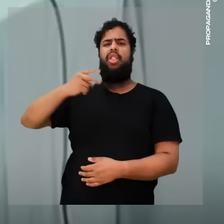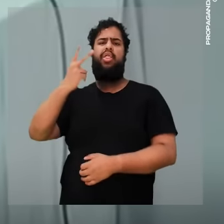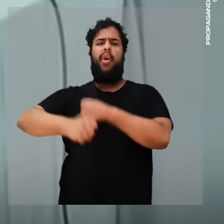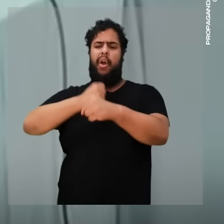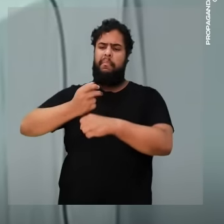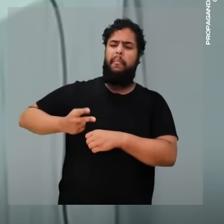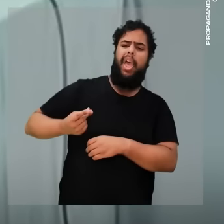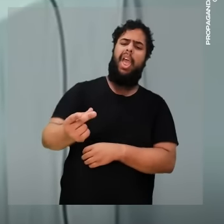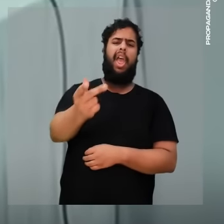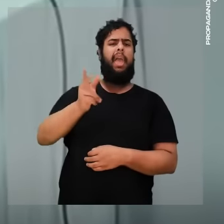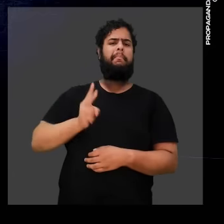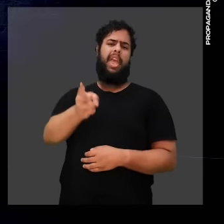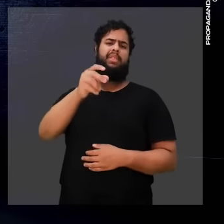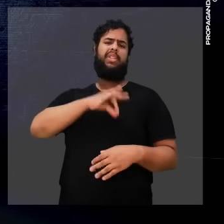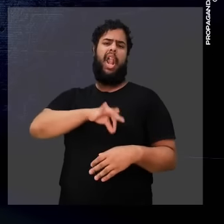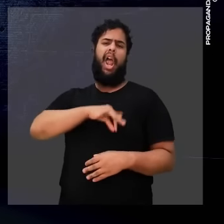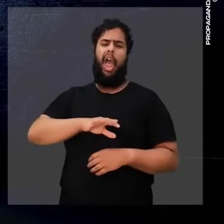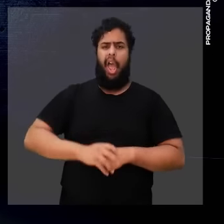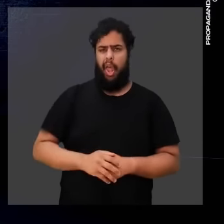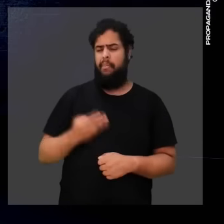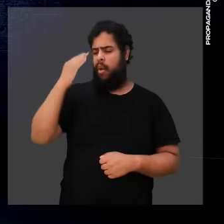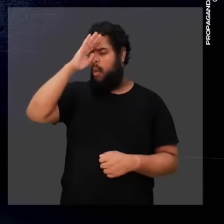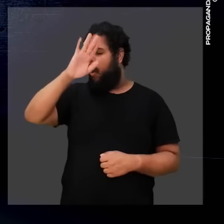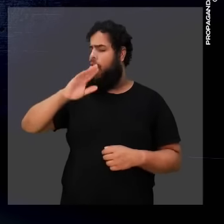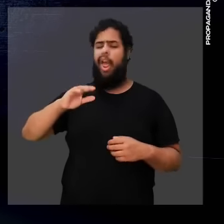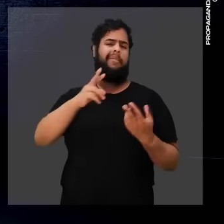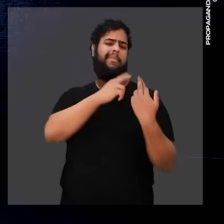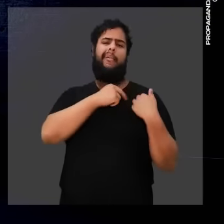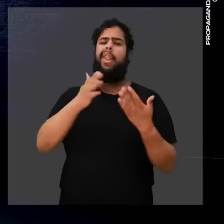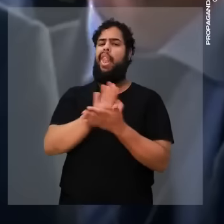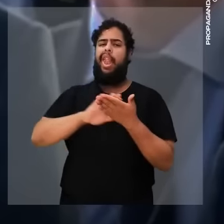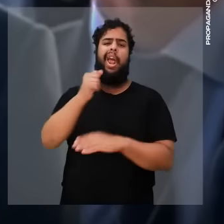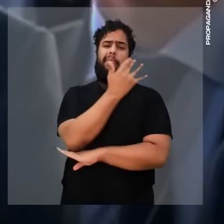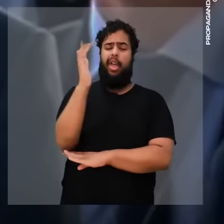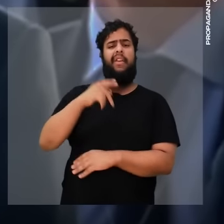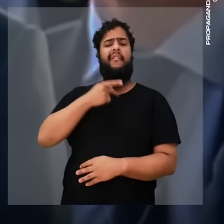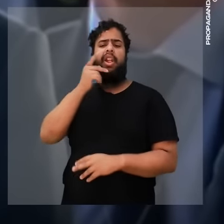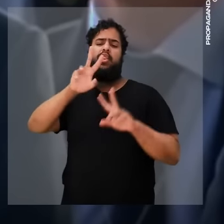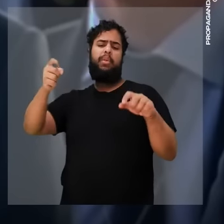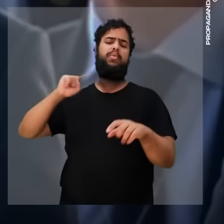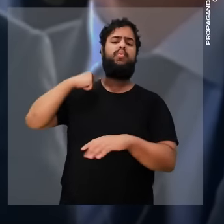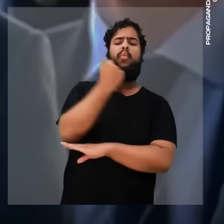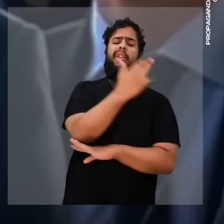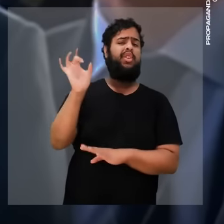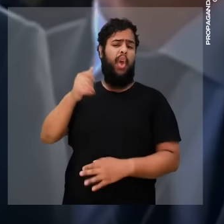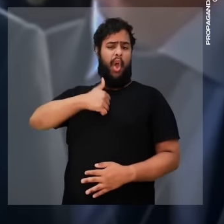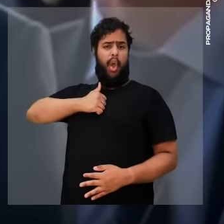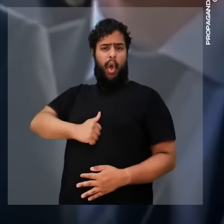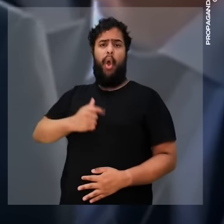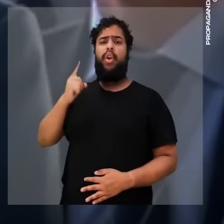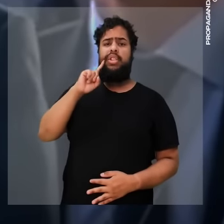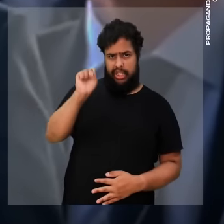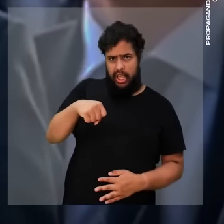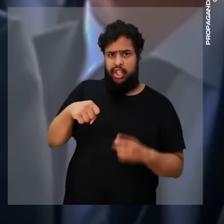quiser. Dois anos sem aumento de salário. Bolsonaro é irresponsável com o meio ambiente. Quando se fala em poluição ambiental, só você